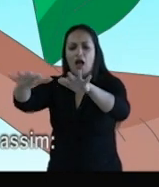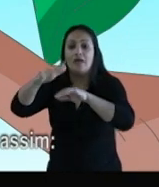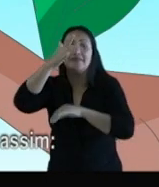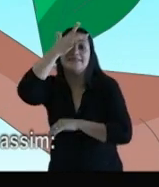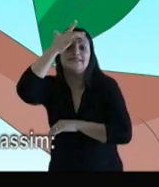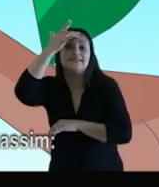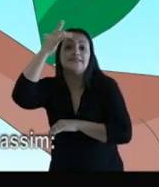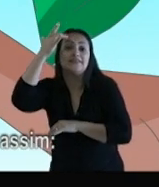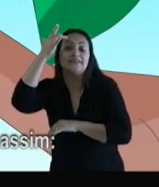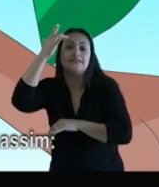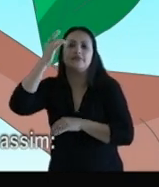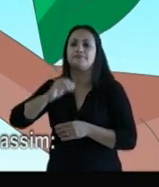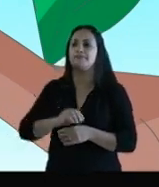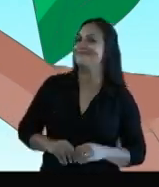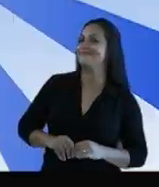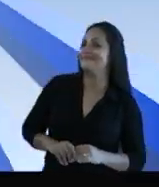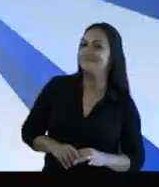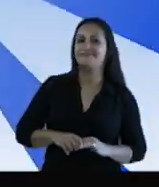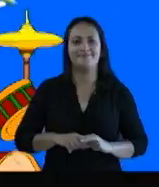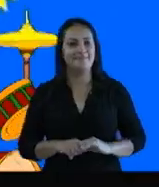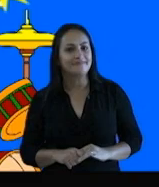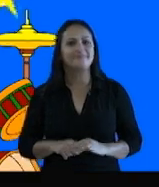canto as pessoas ouvem assim.